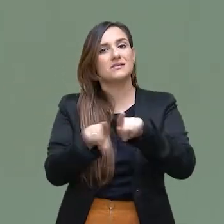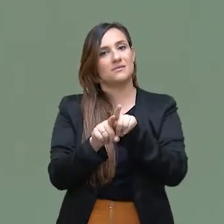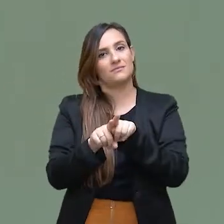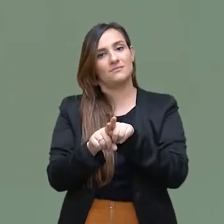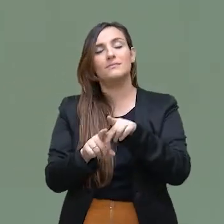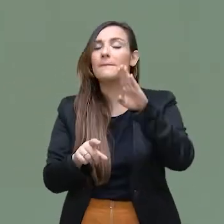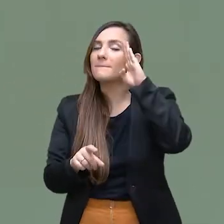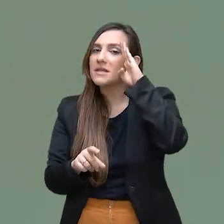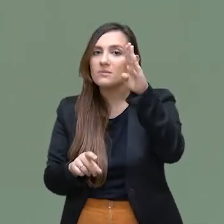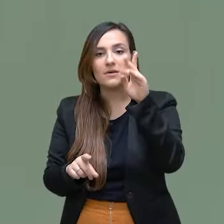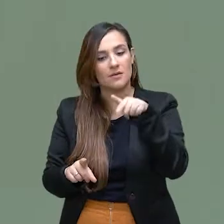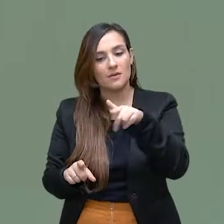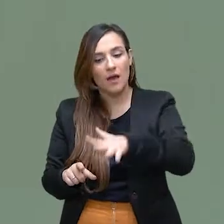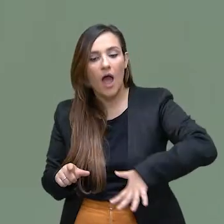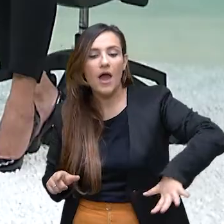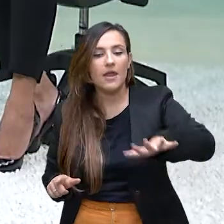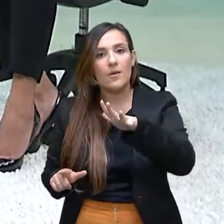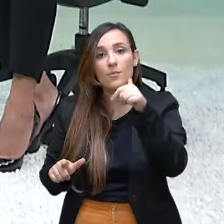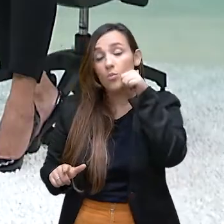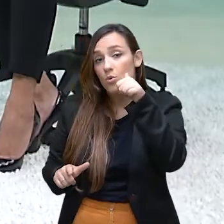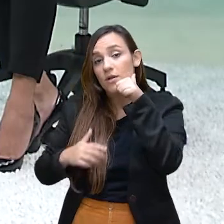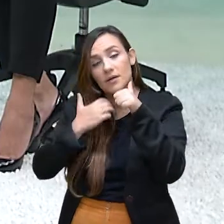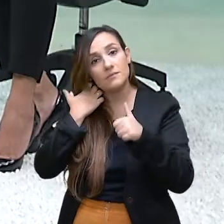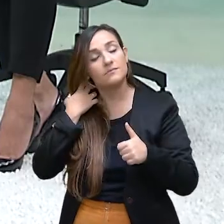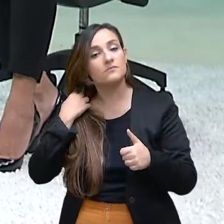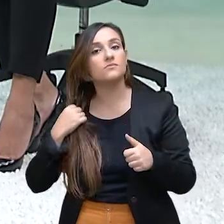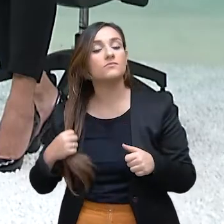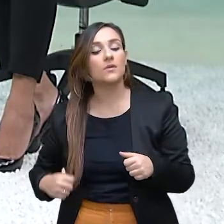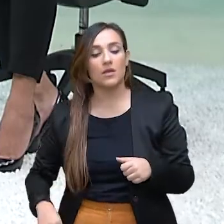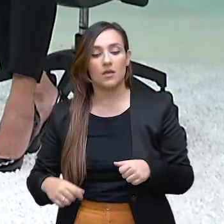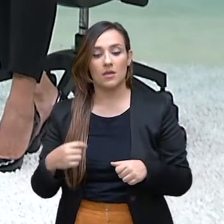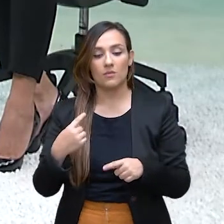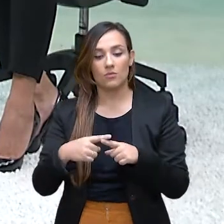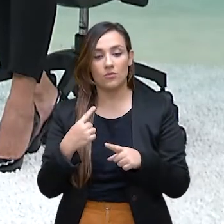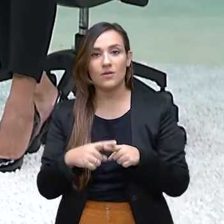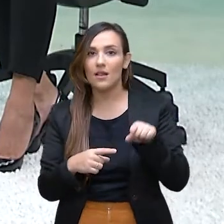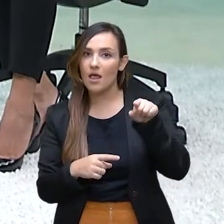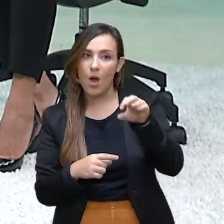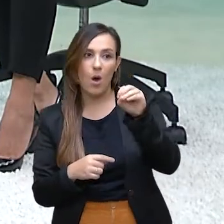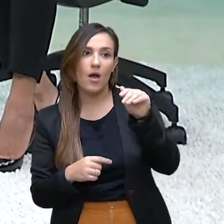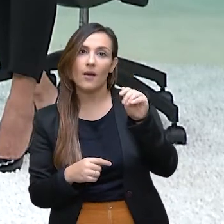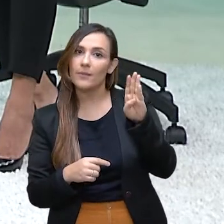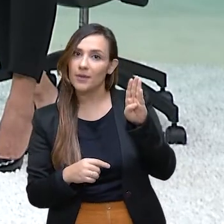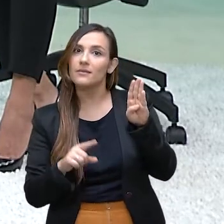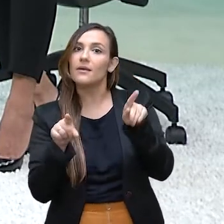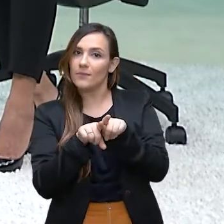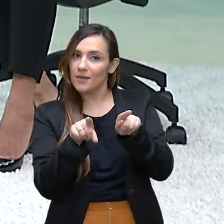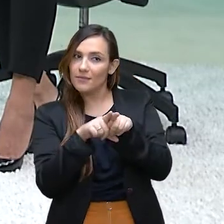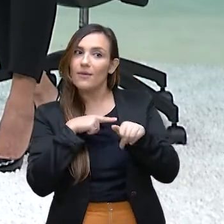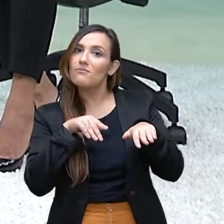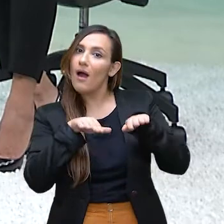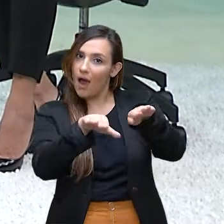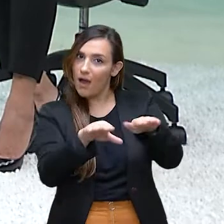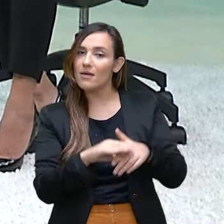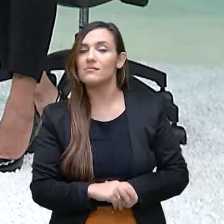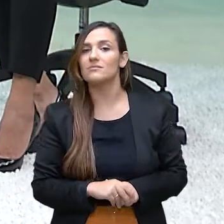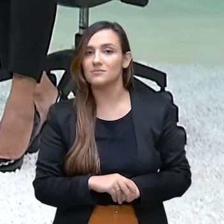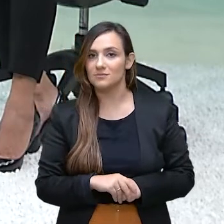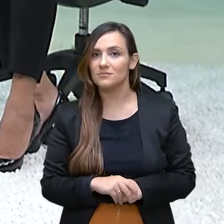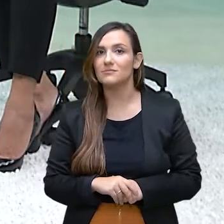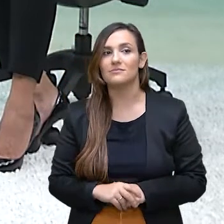E, na questão feminina, né, hoje, que temos paridade dentro da Ordem dos Advogados do Brasil, nós temos uma